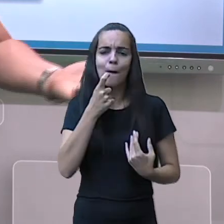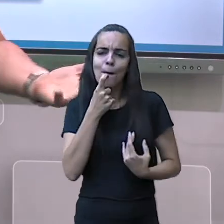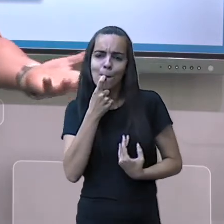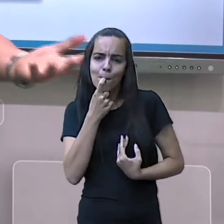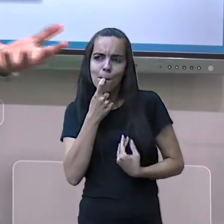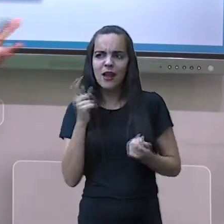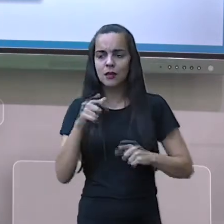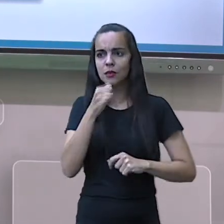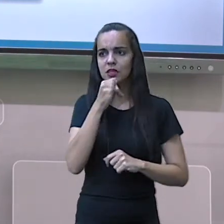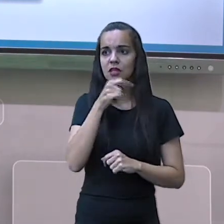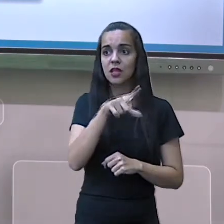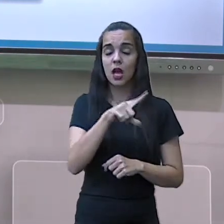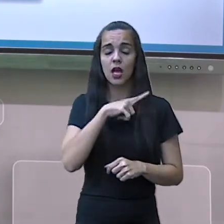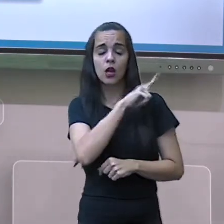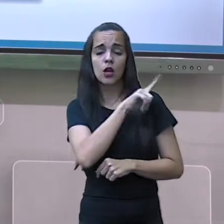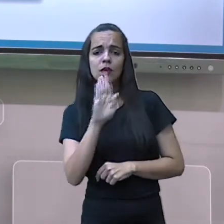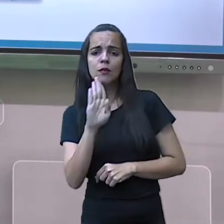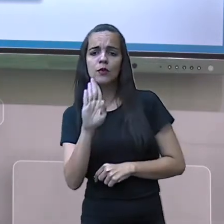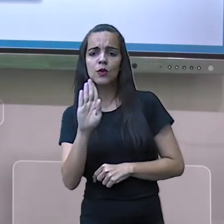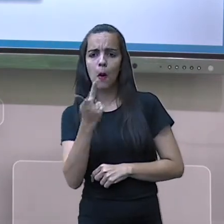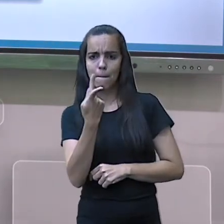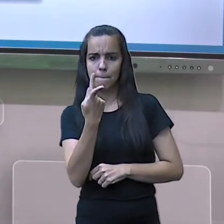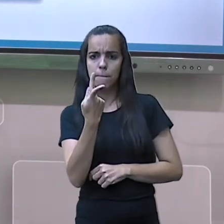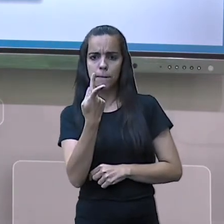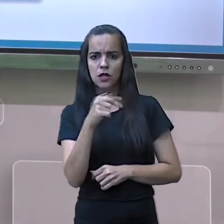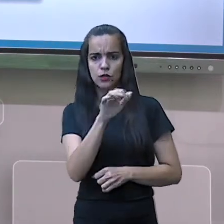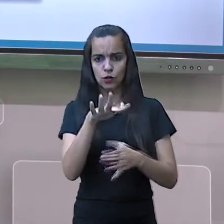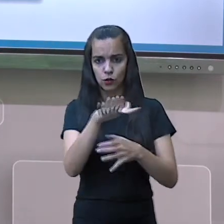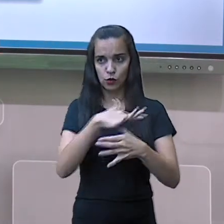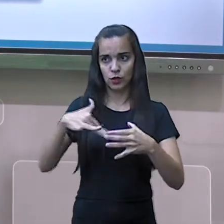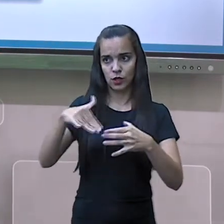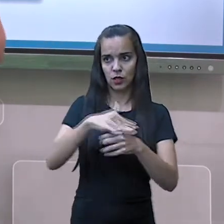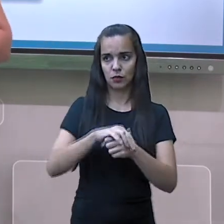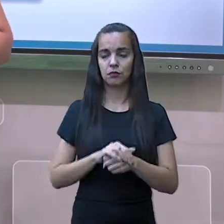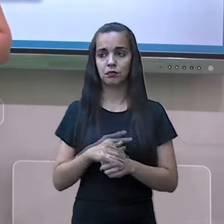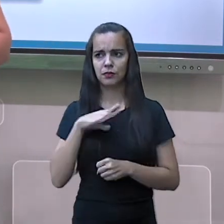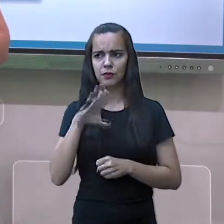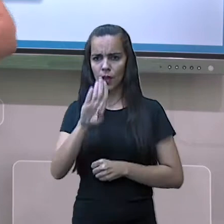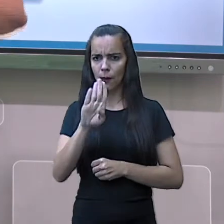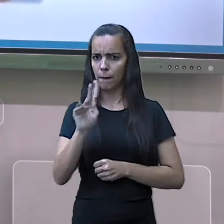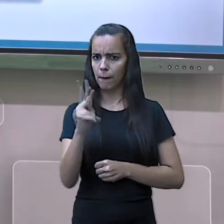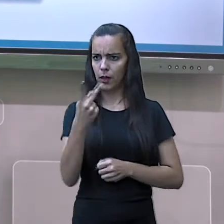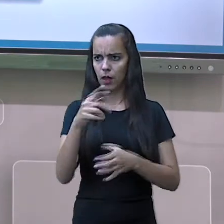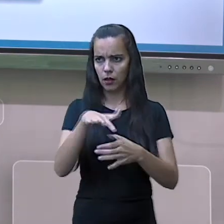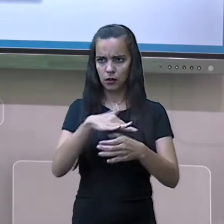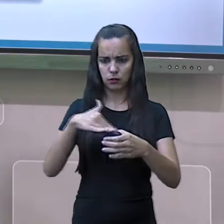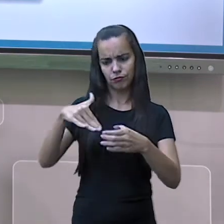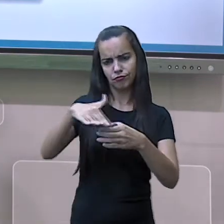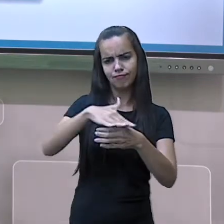BH. Nós temos ali a região metropolitana de BH. Várias cidades